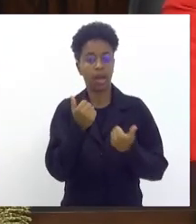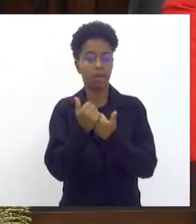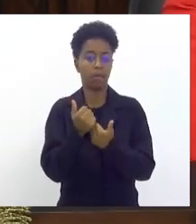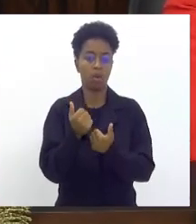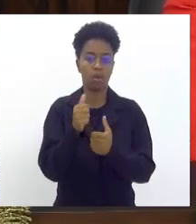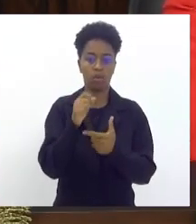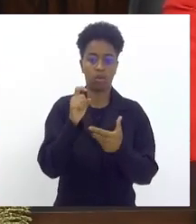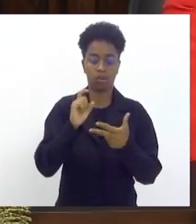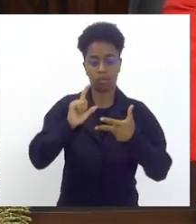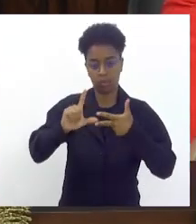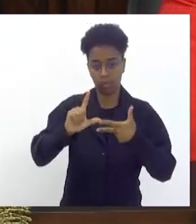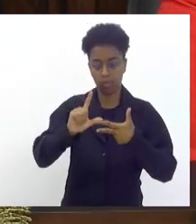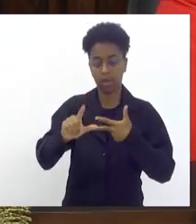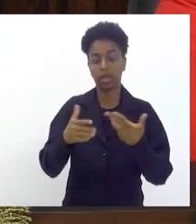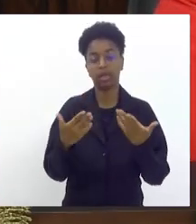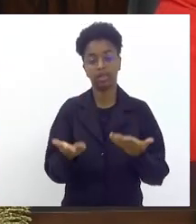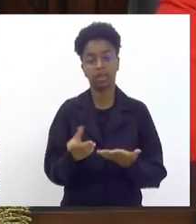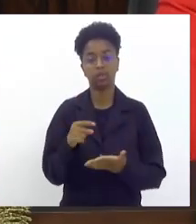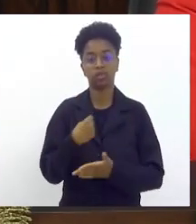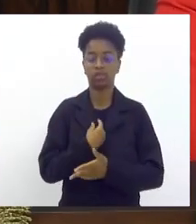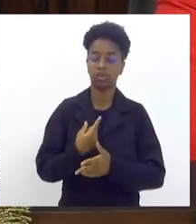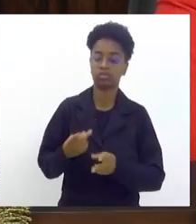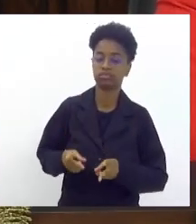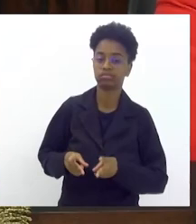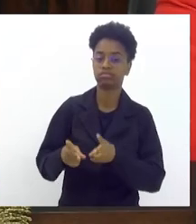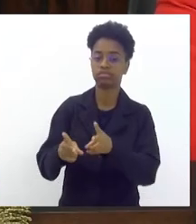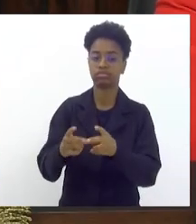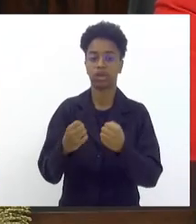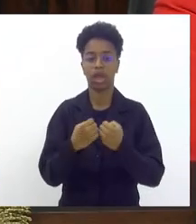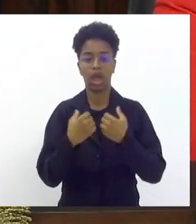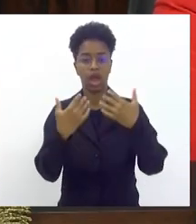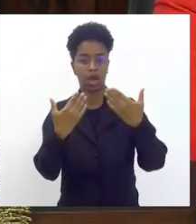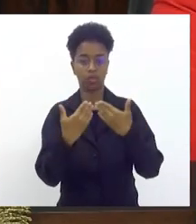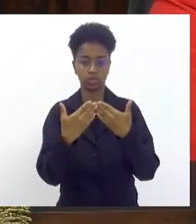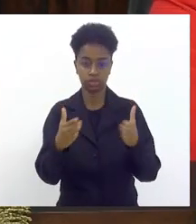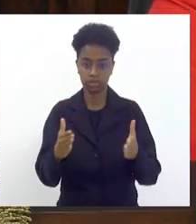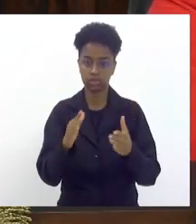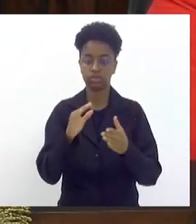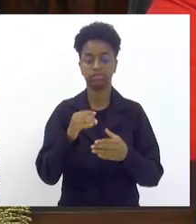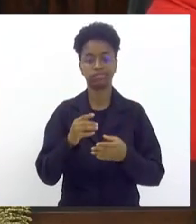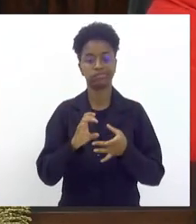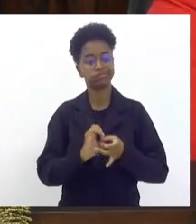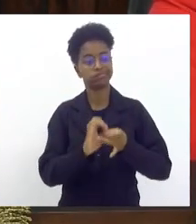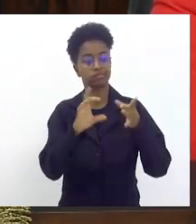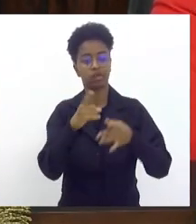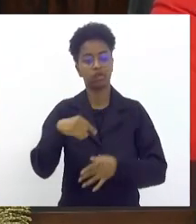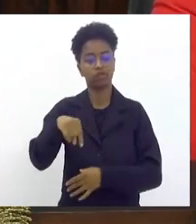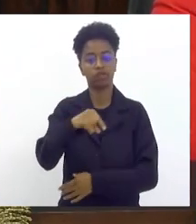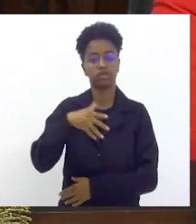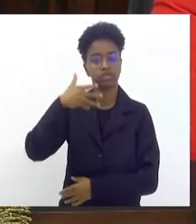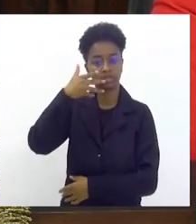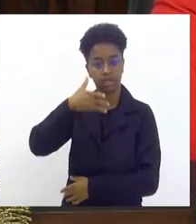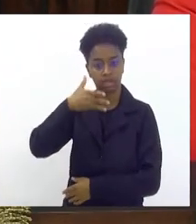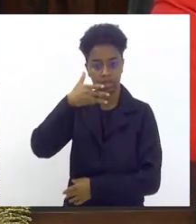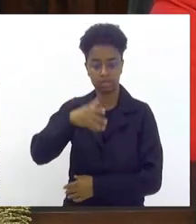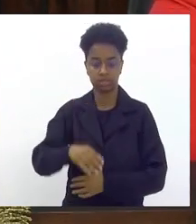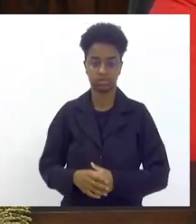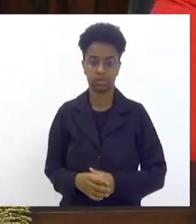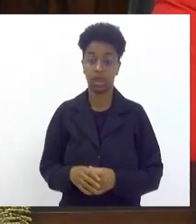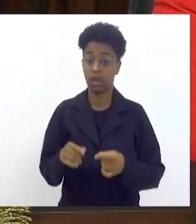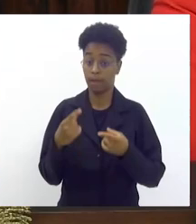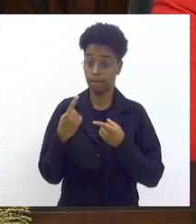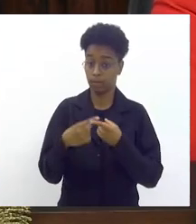então com isso a gente vai dar seguimento a essa audiência pública dando oportunidade a vocês por mais que esses